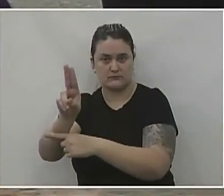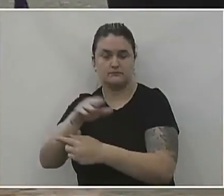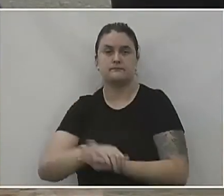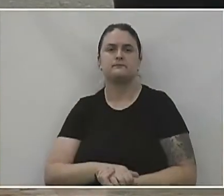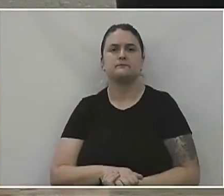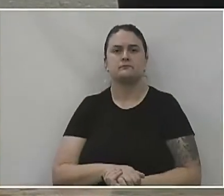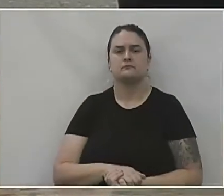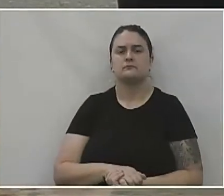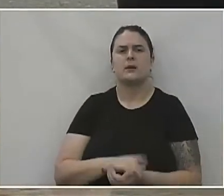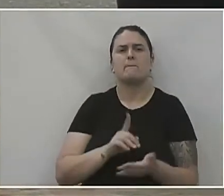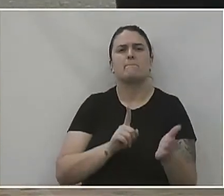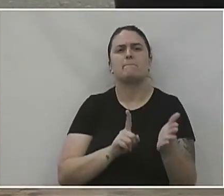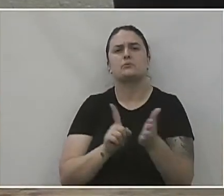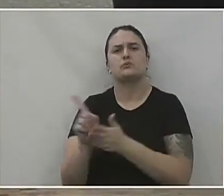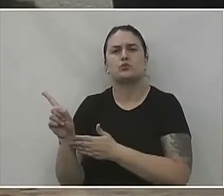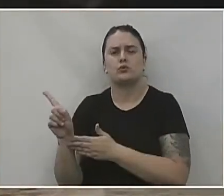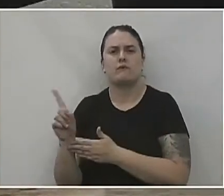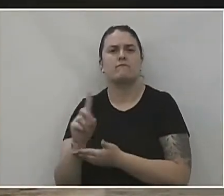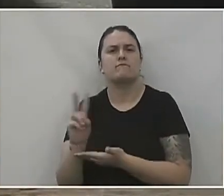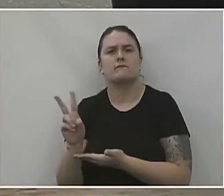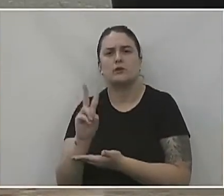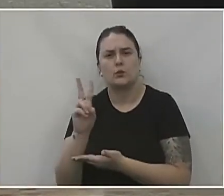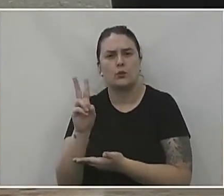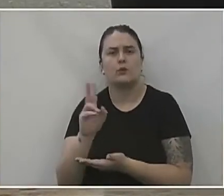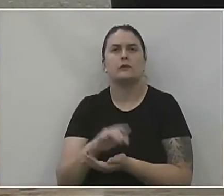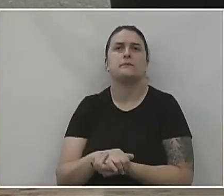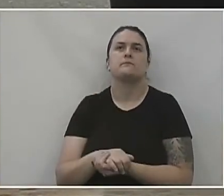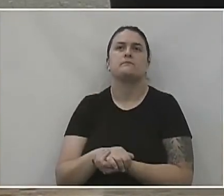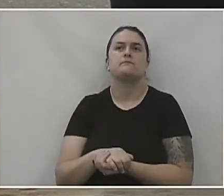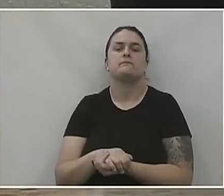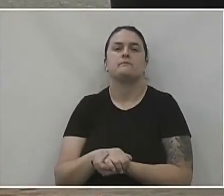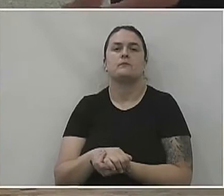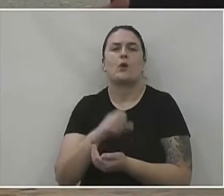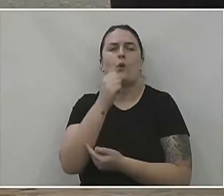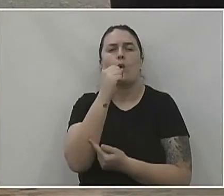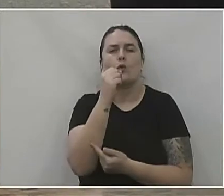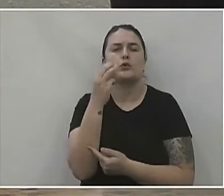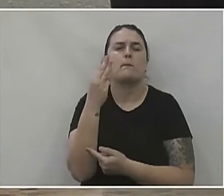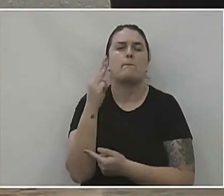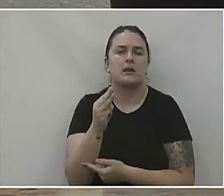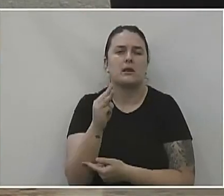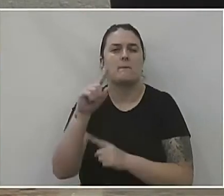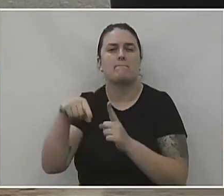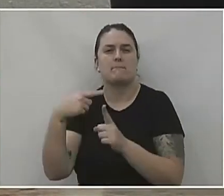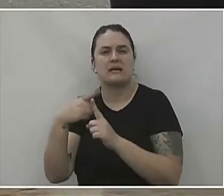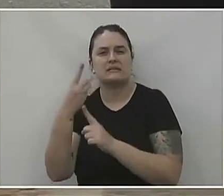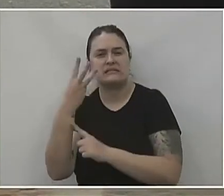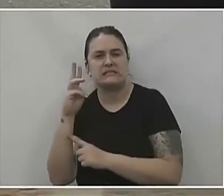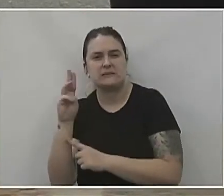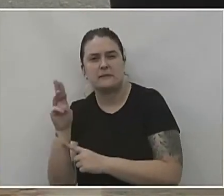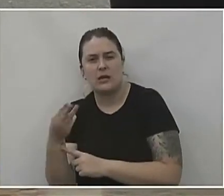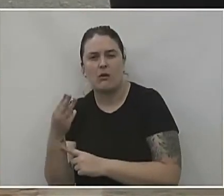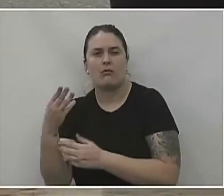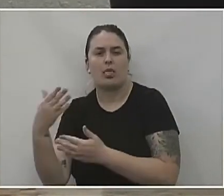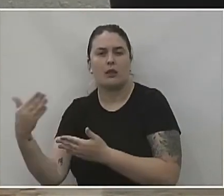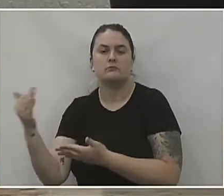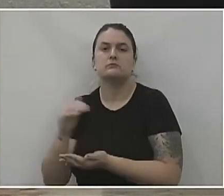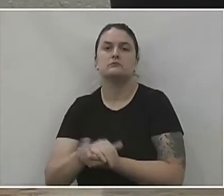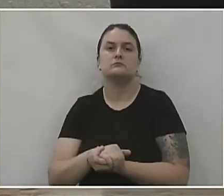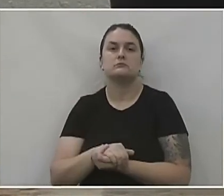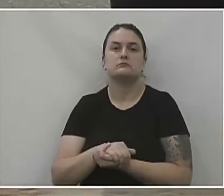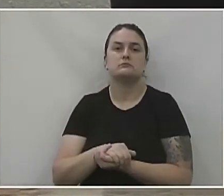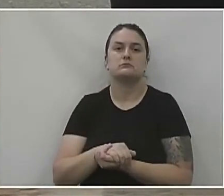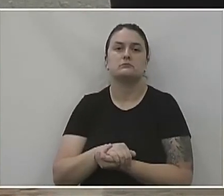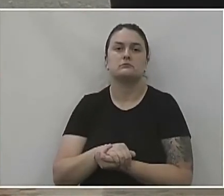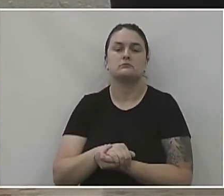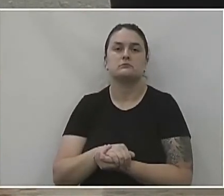E daí foi questionado aqui a respeito dos valores, né, que foram recebidos aqui R$ 8 milhões mais R$ milhões das dotações R$ 853, R 854, R